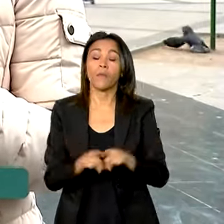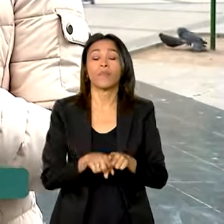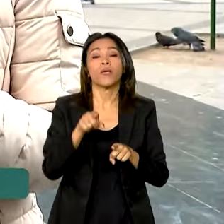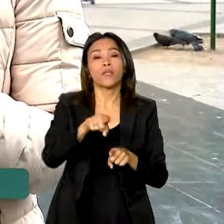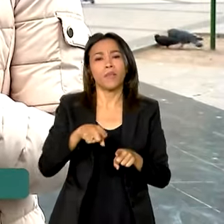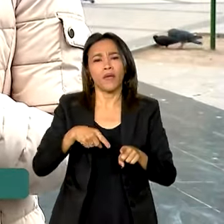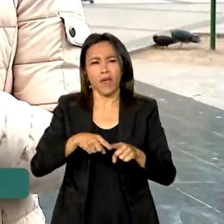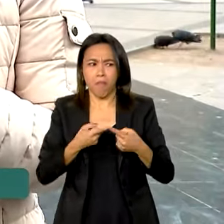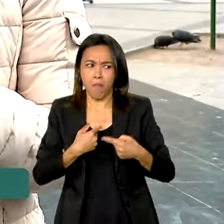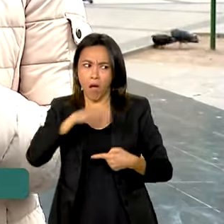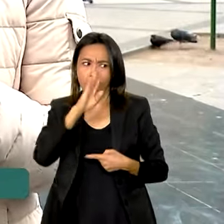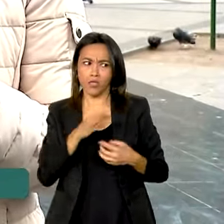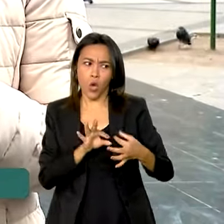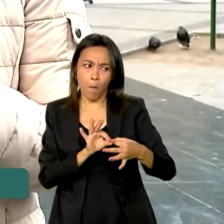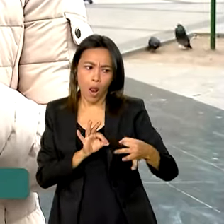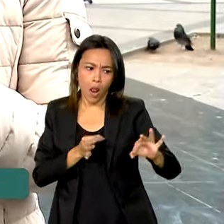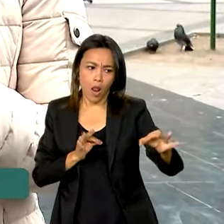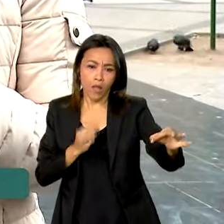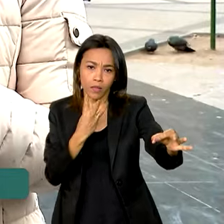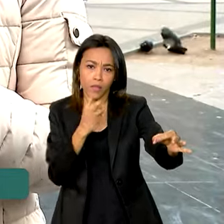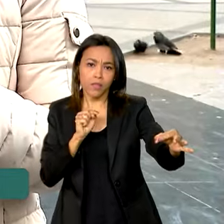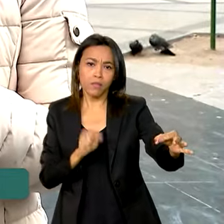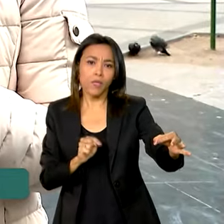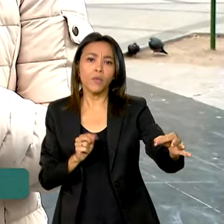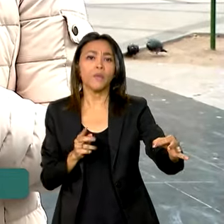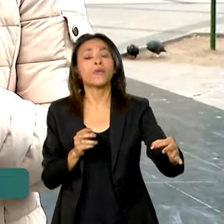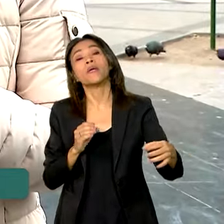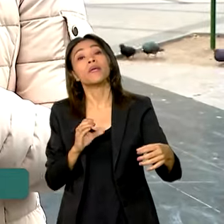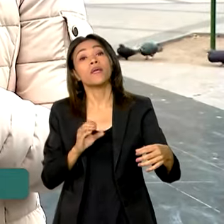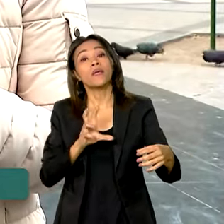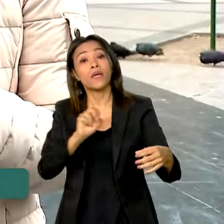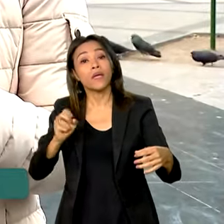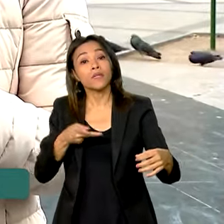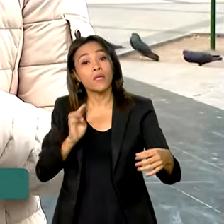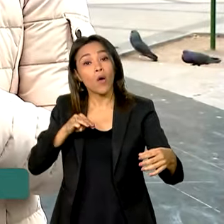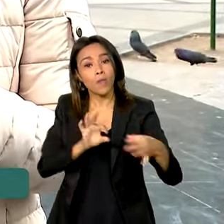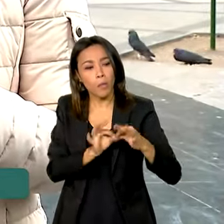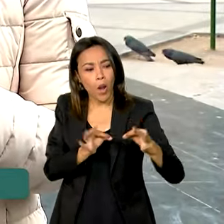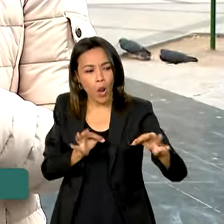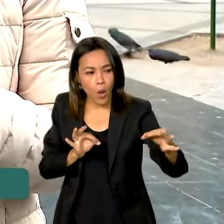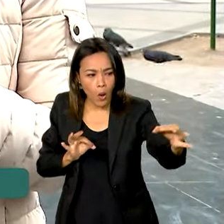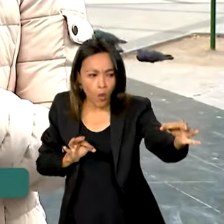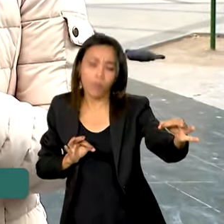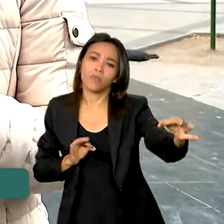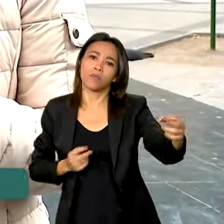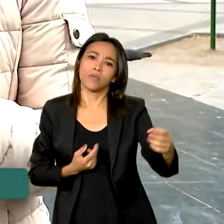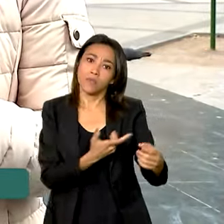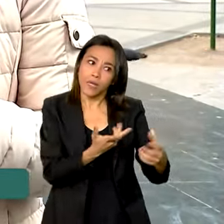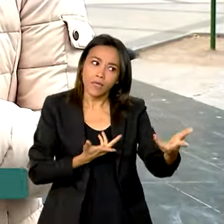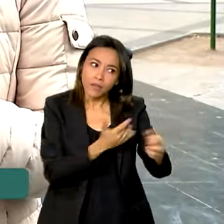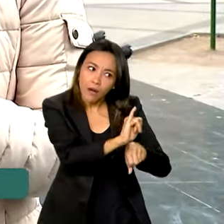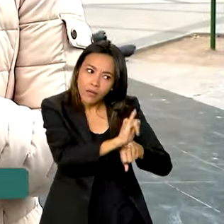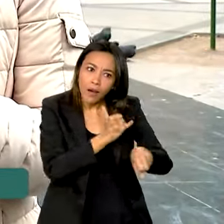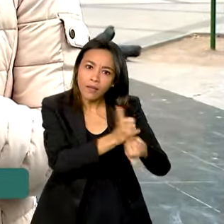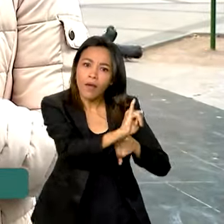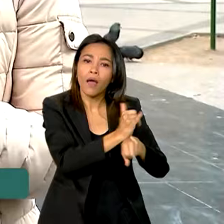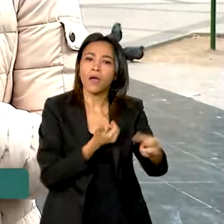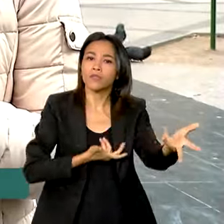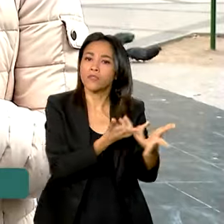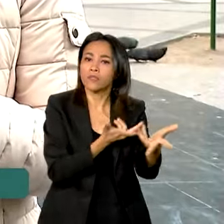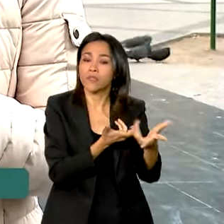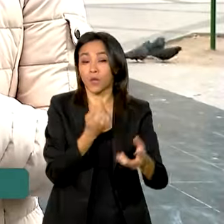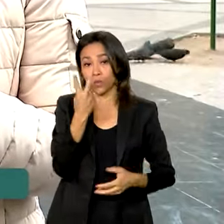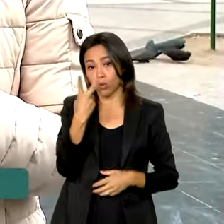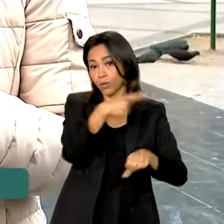Brasil é com a Bolívia. São quase 3.500 quilômetros, o que torna essa relação ainda mais estratégica. Os dois